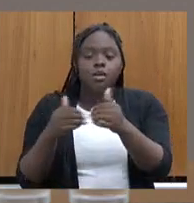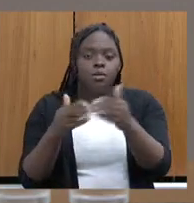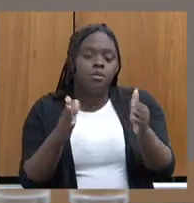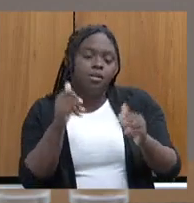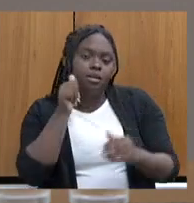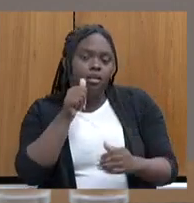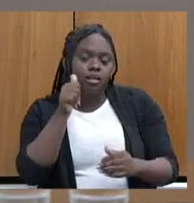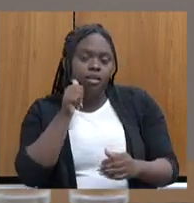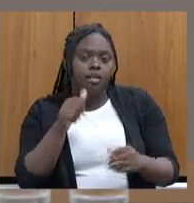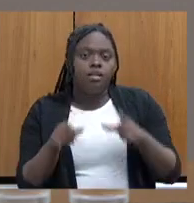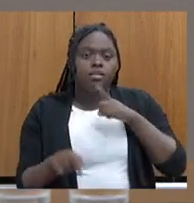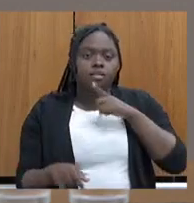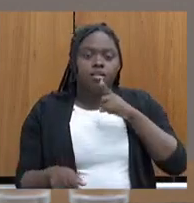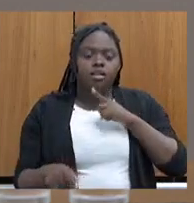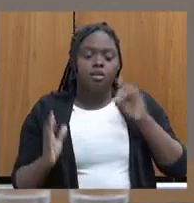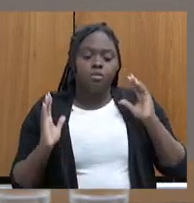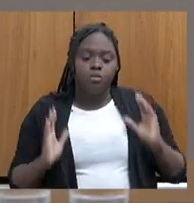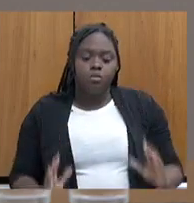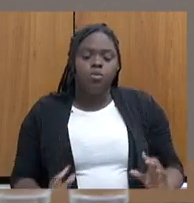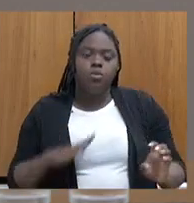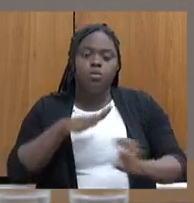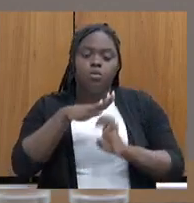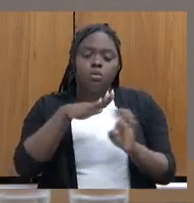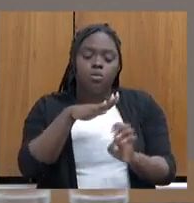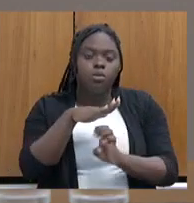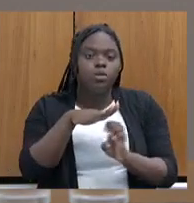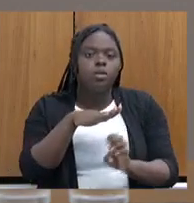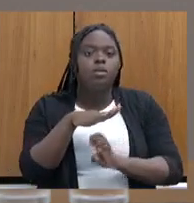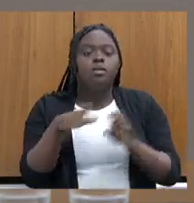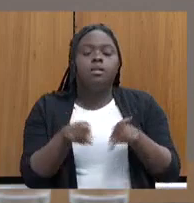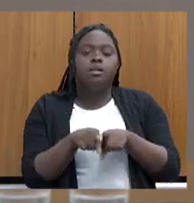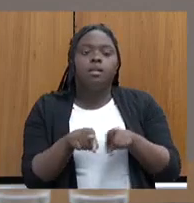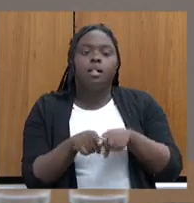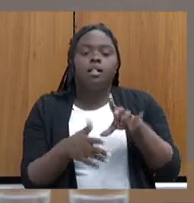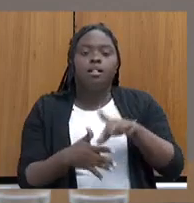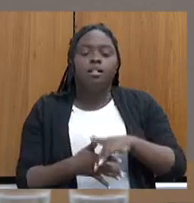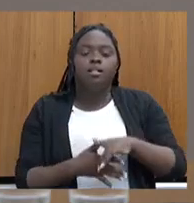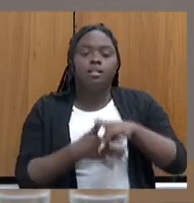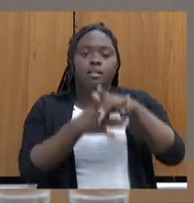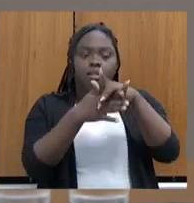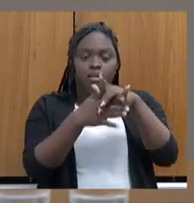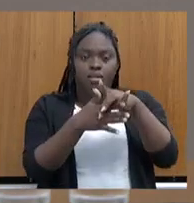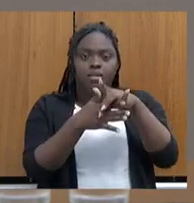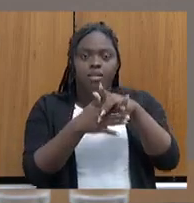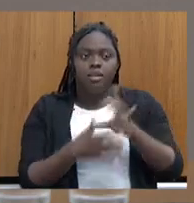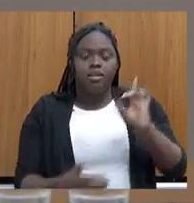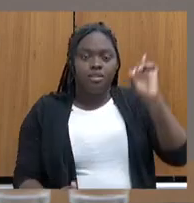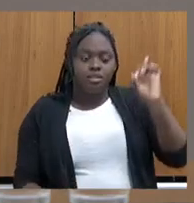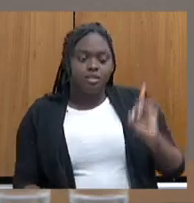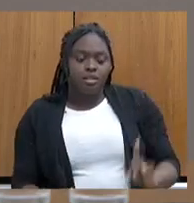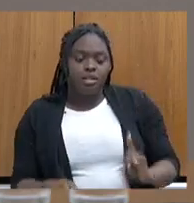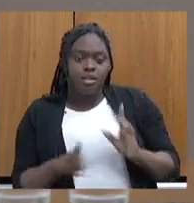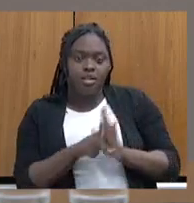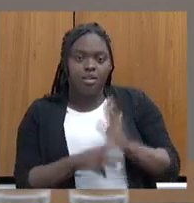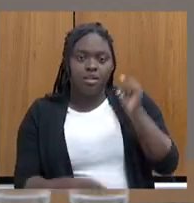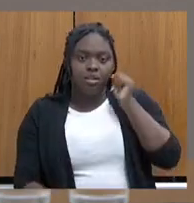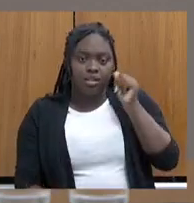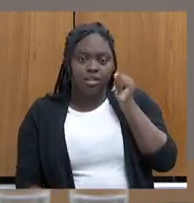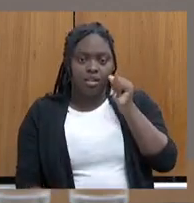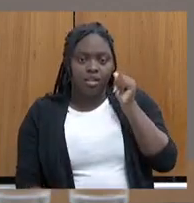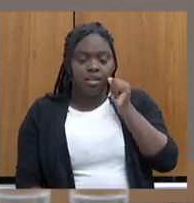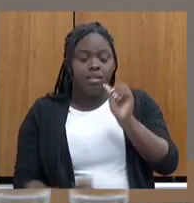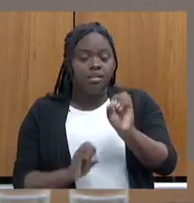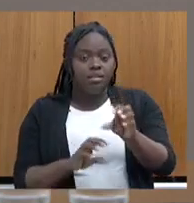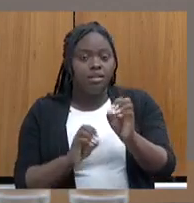qualificamos em costura, empreendedorismo, em liderança, em direitos das mulheres, em